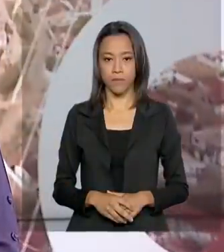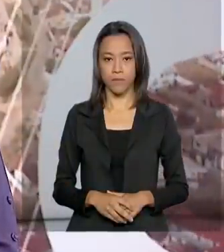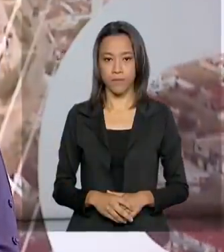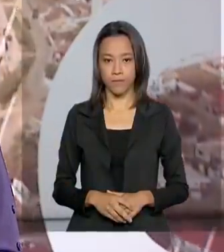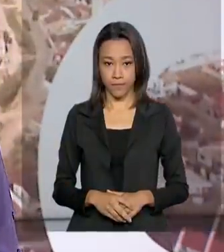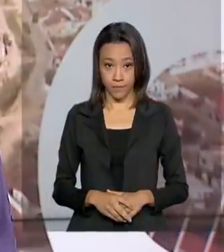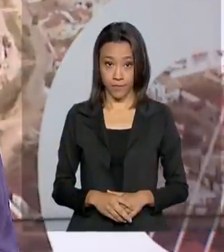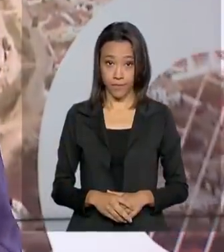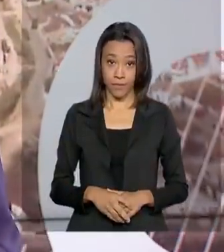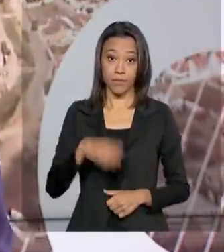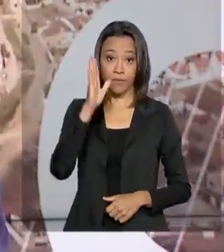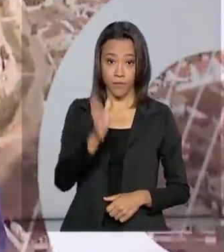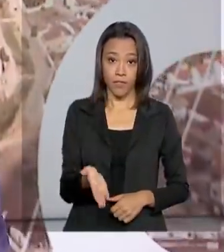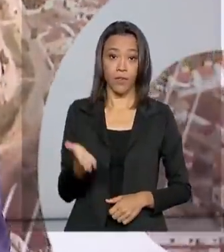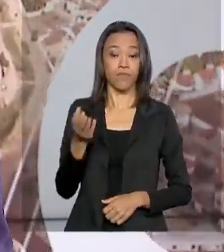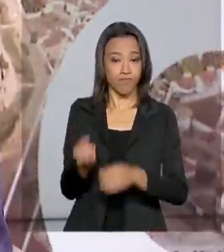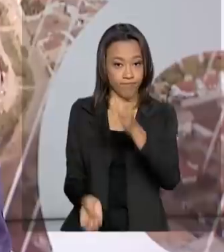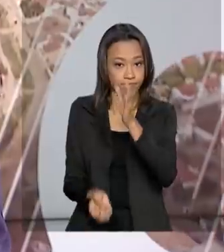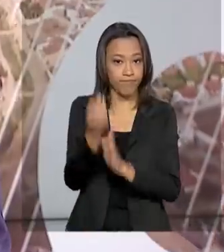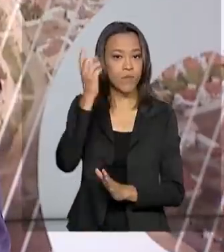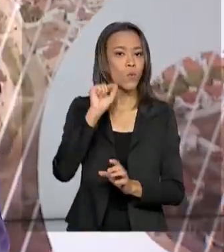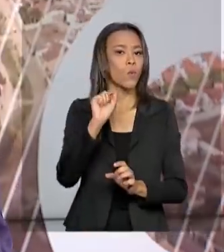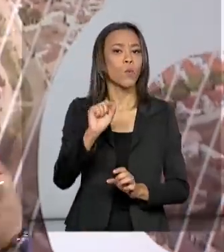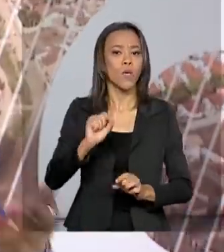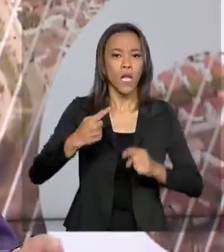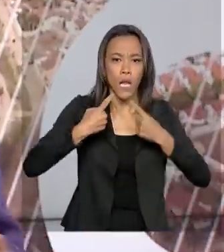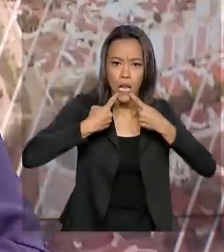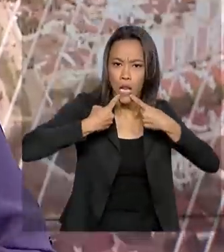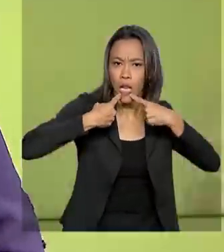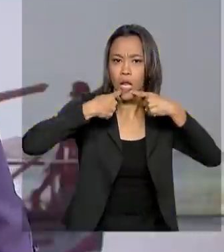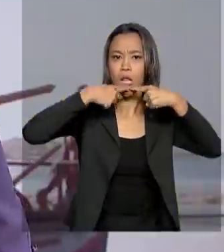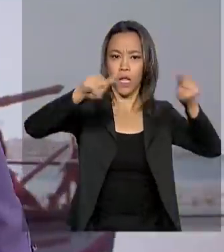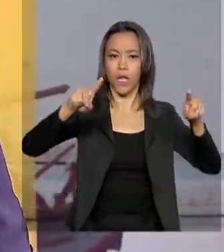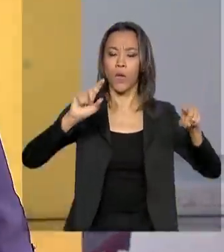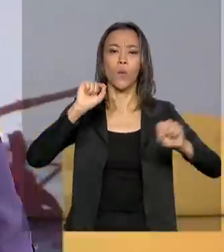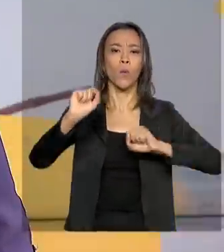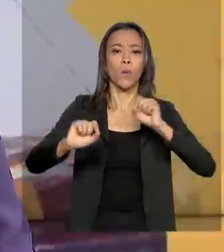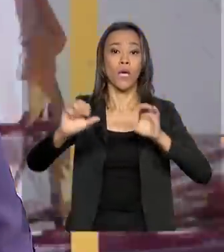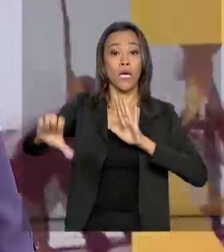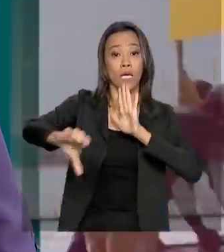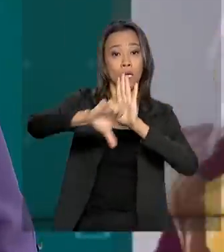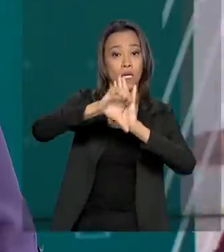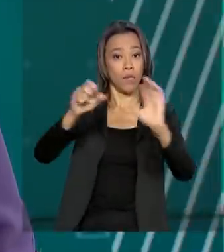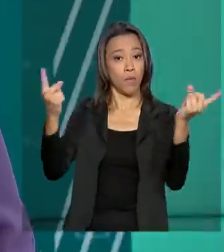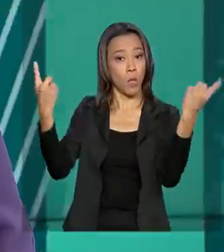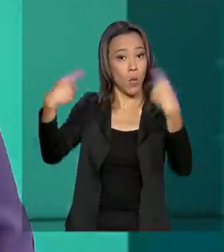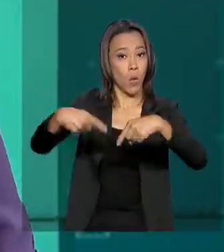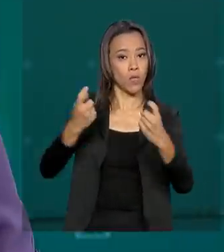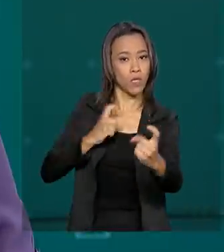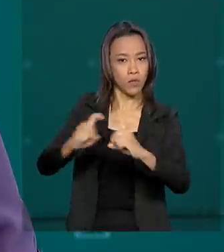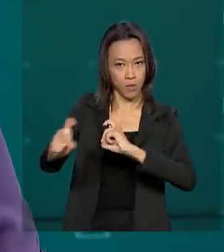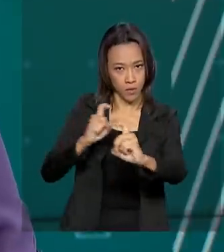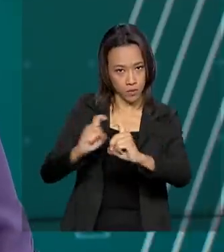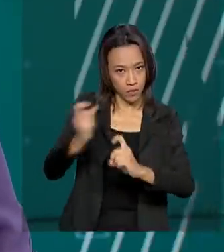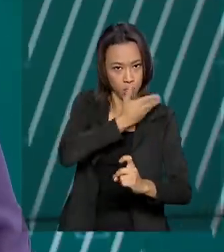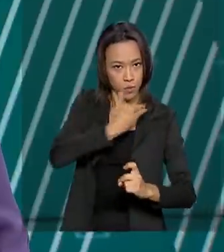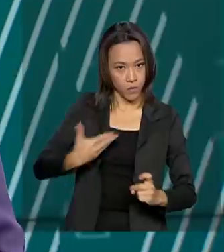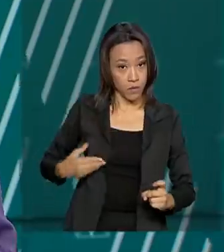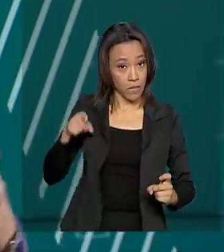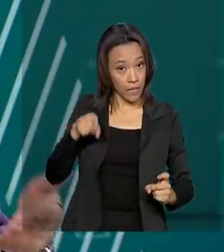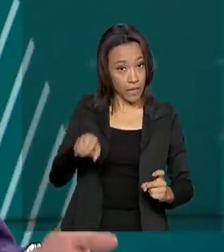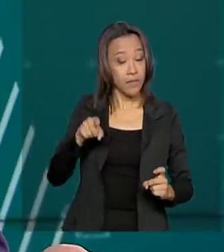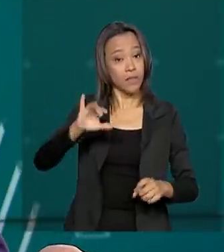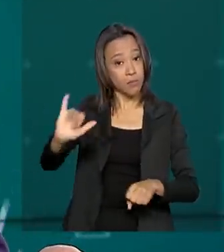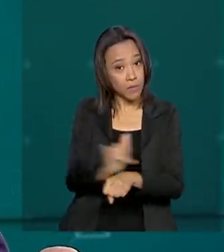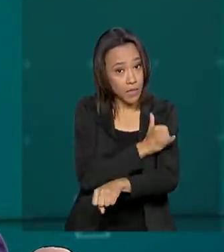Foi criado um novo canal de denúncias para crimes contra a administração pública. A medida deve ampliar a comunicação